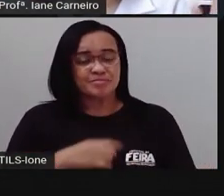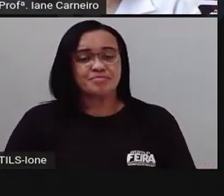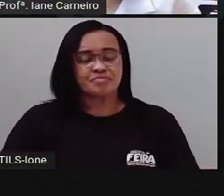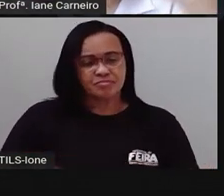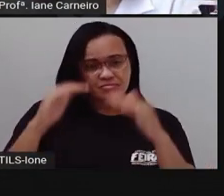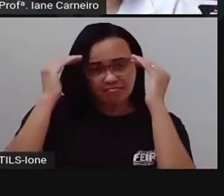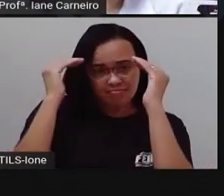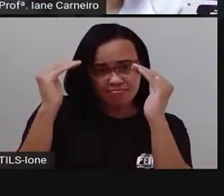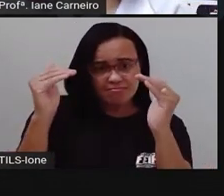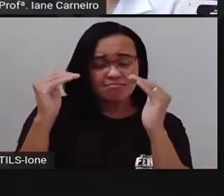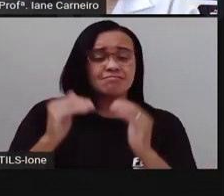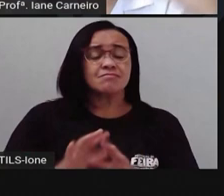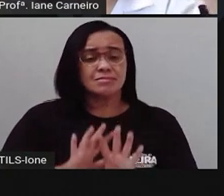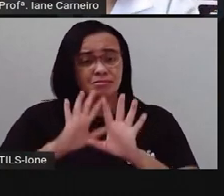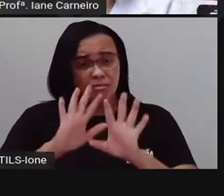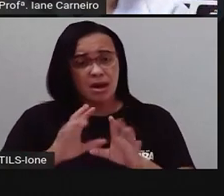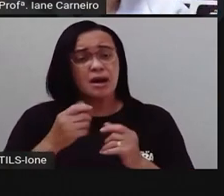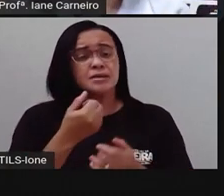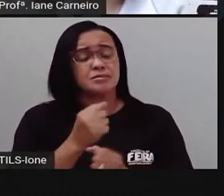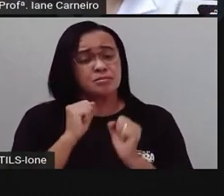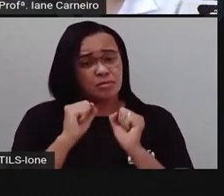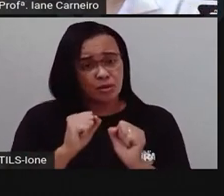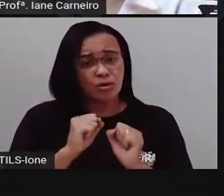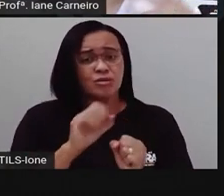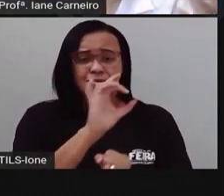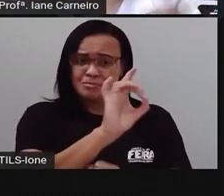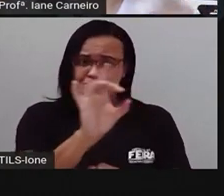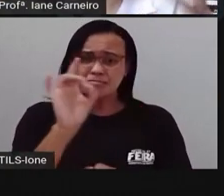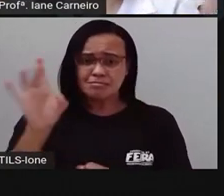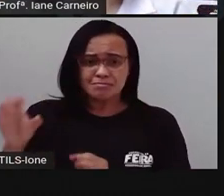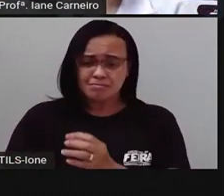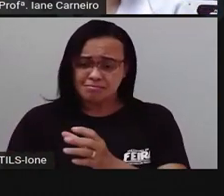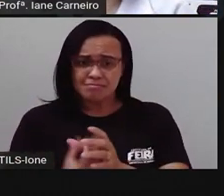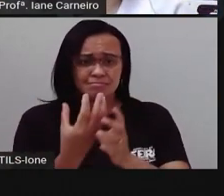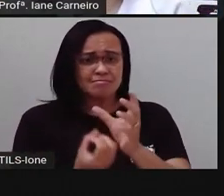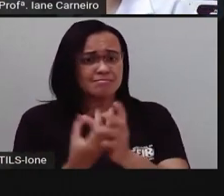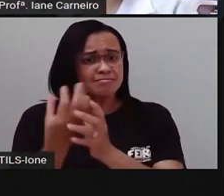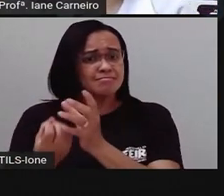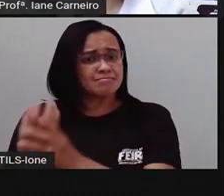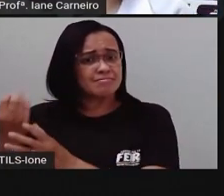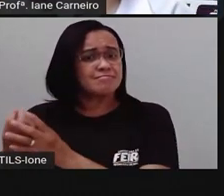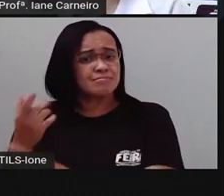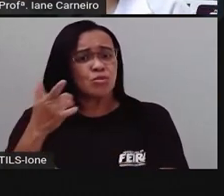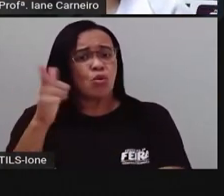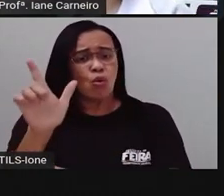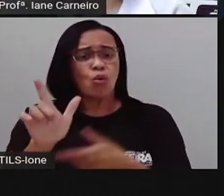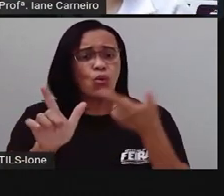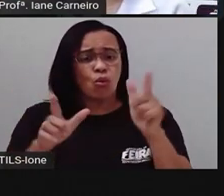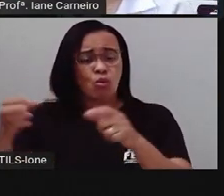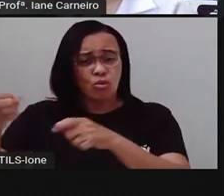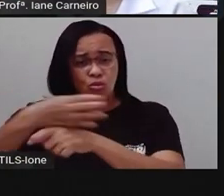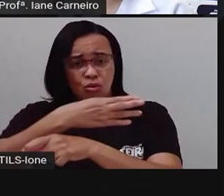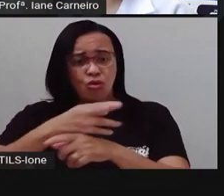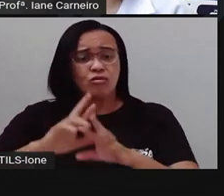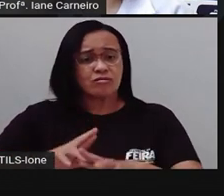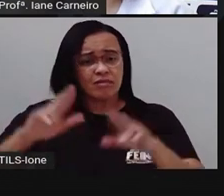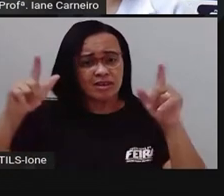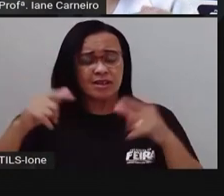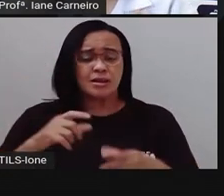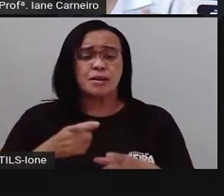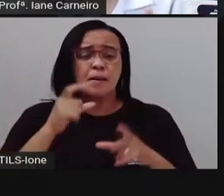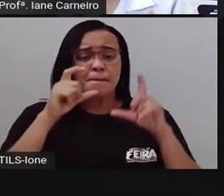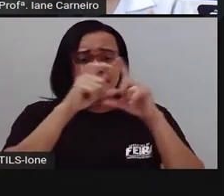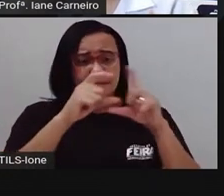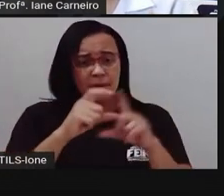mas nada impede que você crie outro poema, né, e que você crie outras rimas para a gente brincar com as palavras. Então a Pró